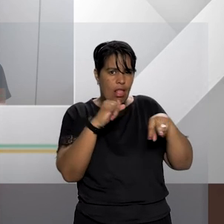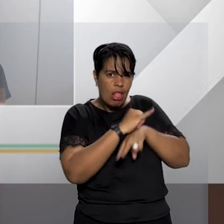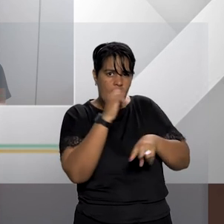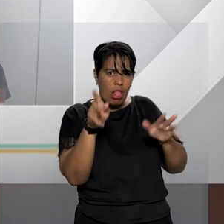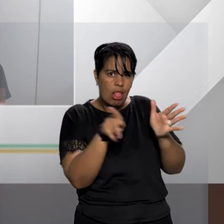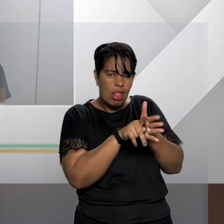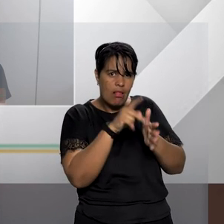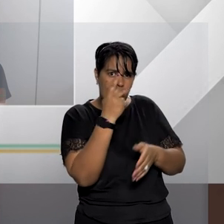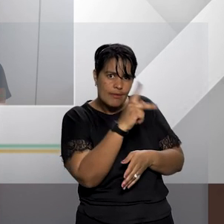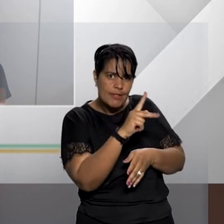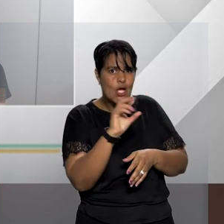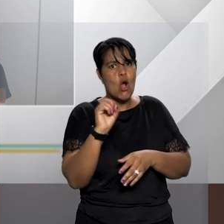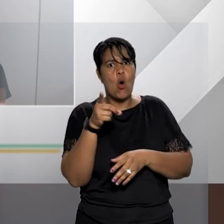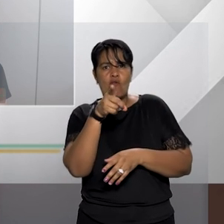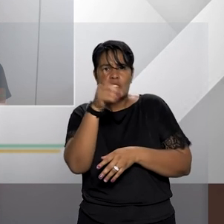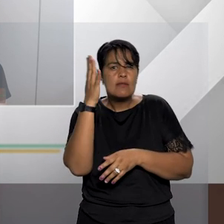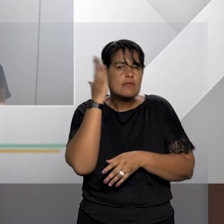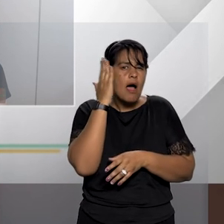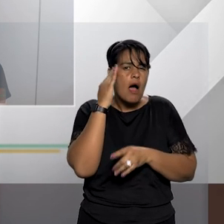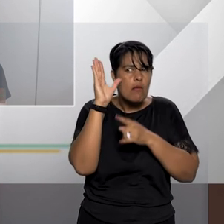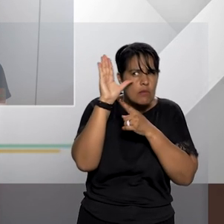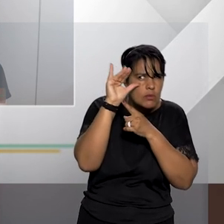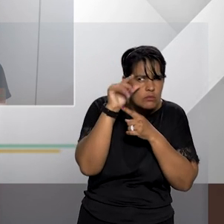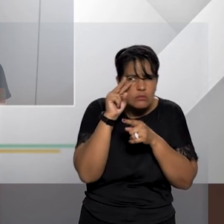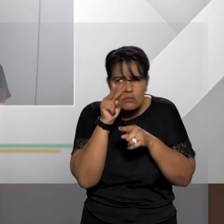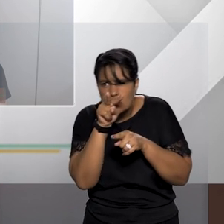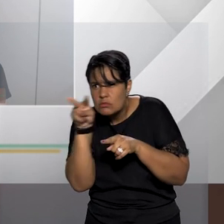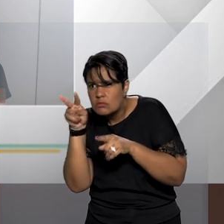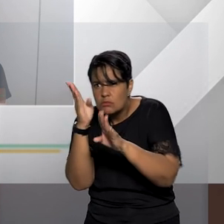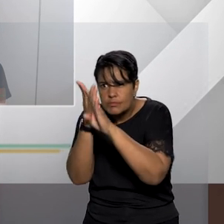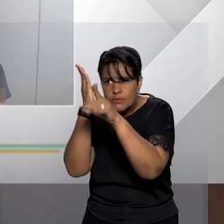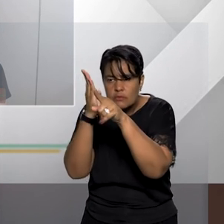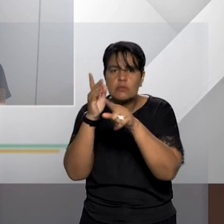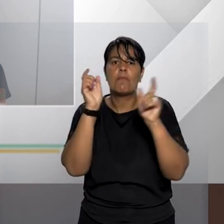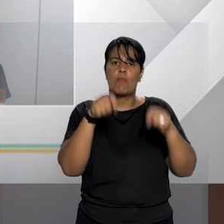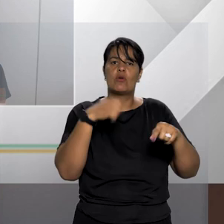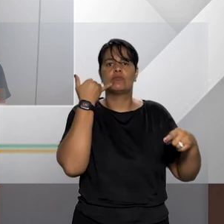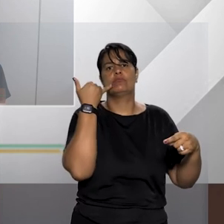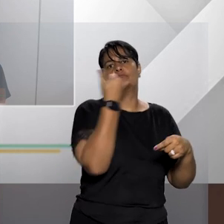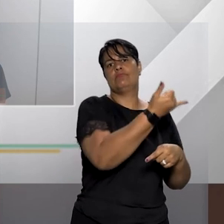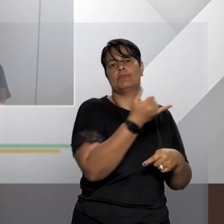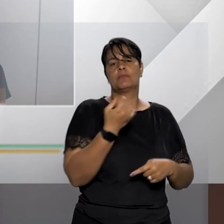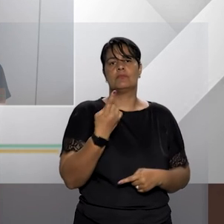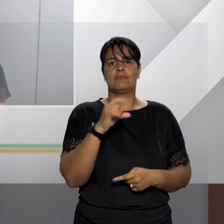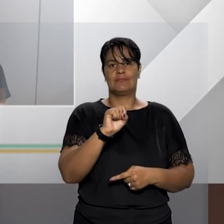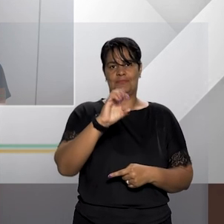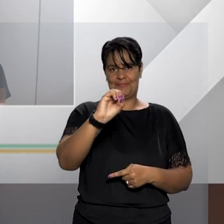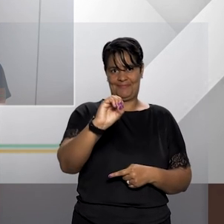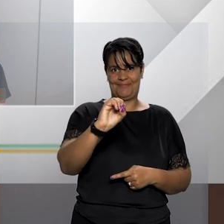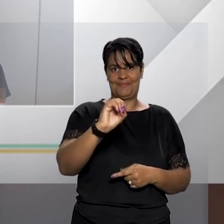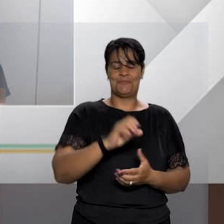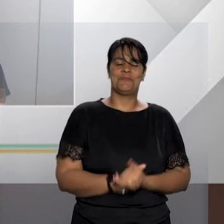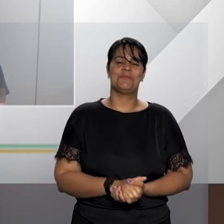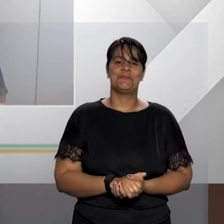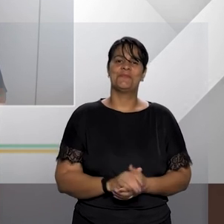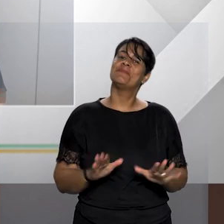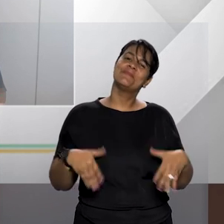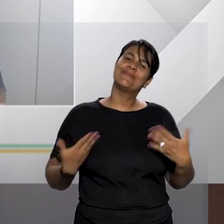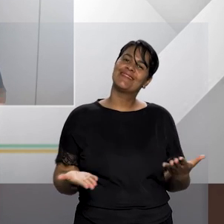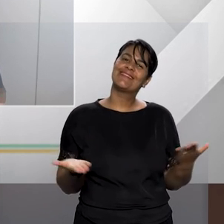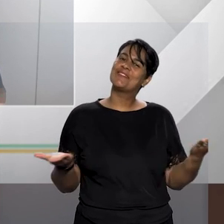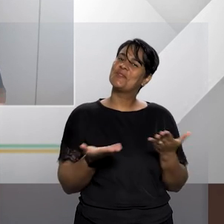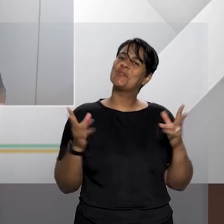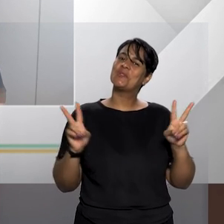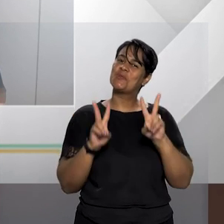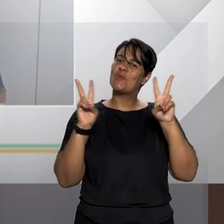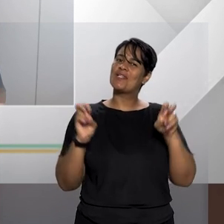vítima de violência familiar e doméstica DISC 180 é isso pessoal esse foi o nosso entender direito de